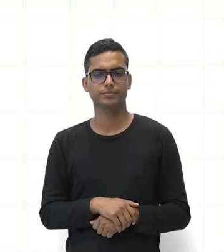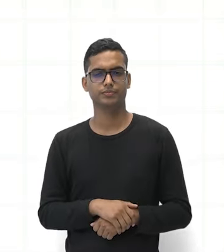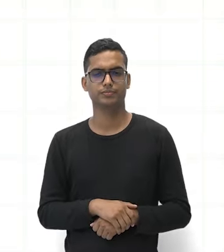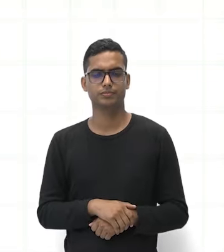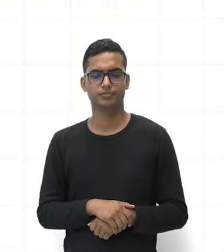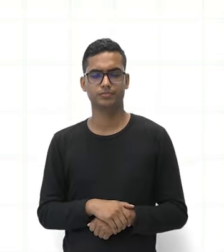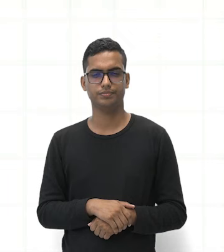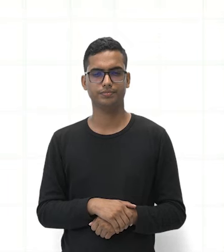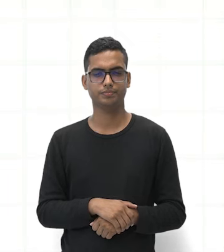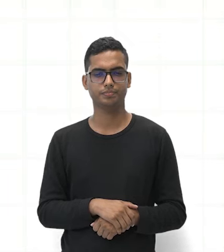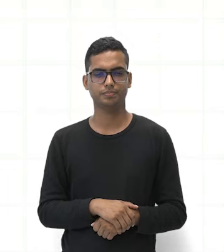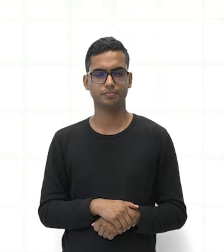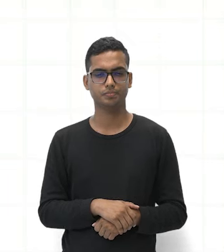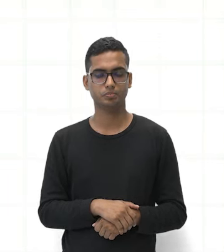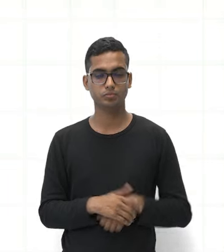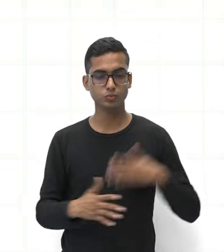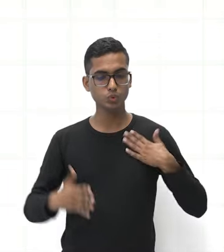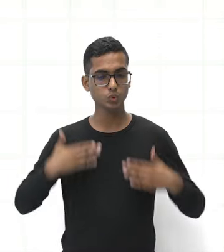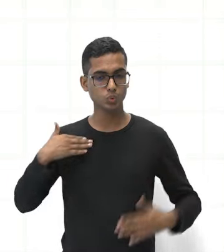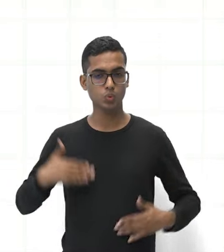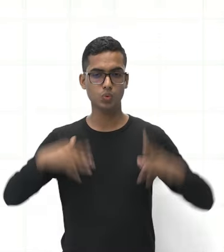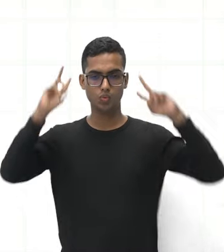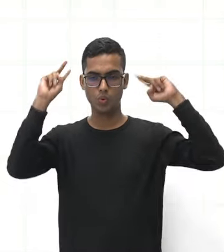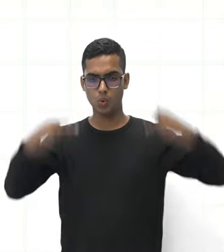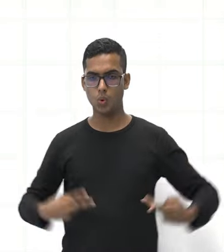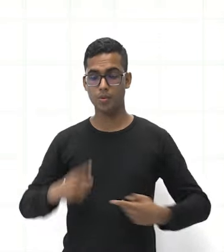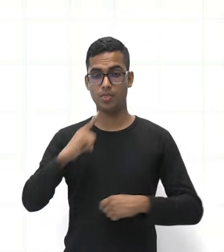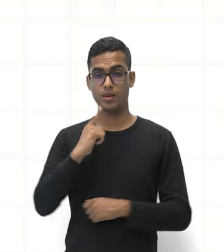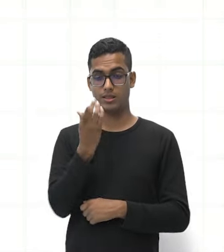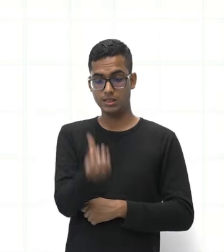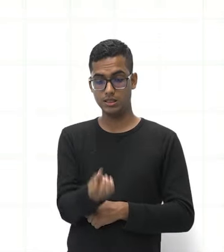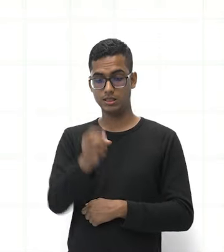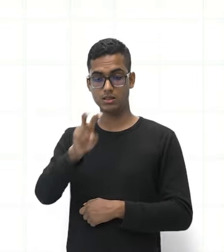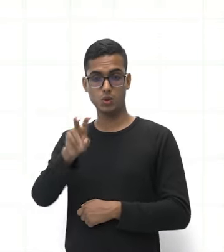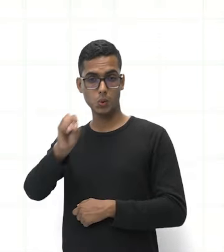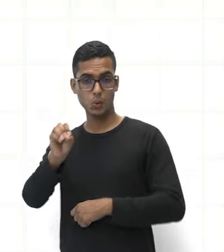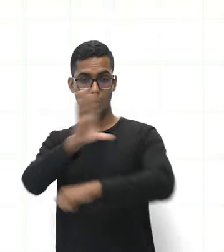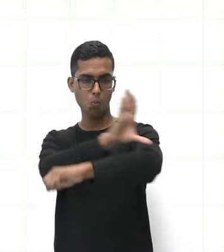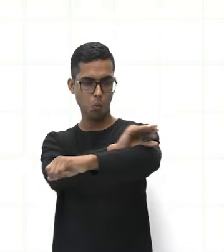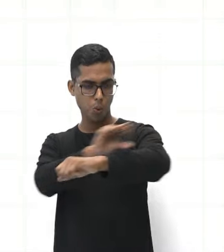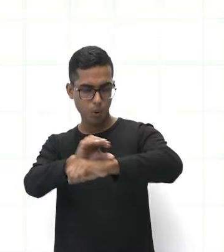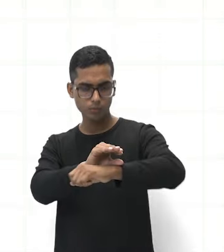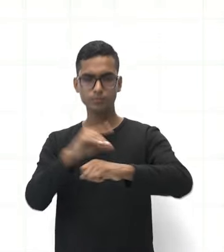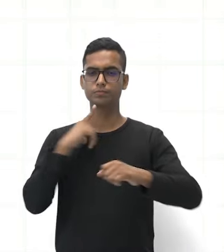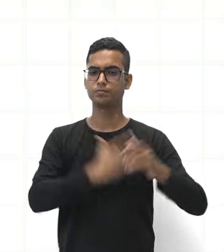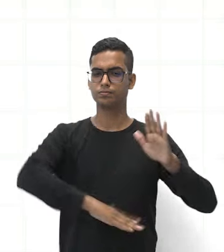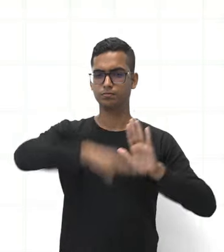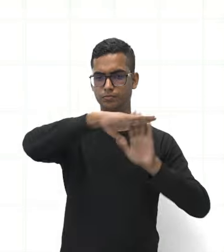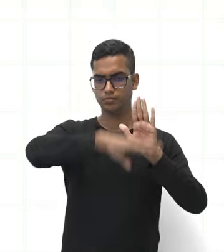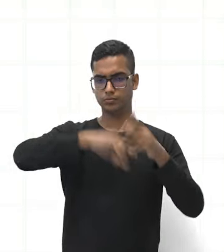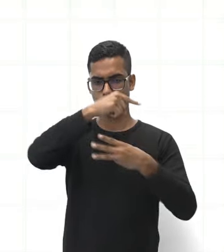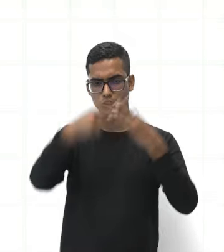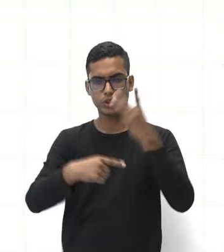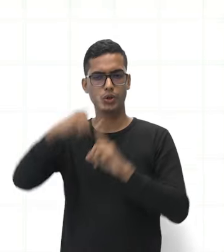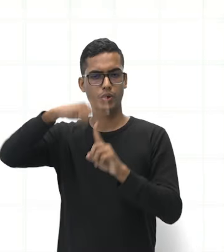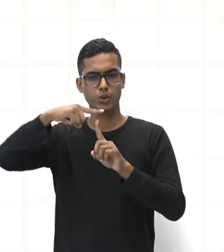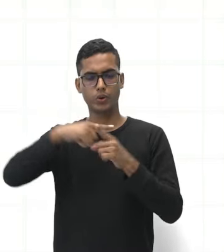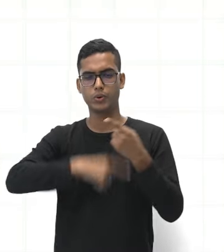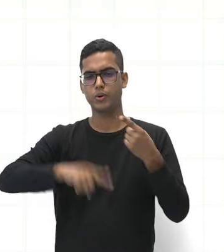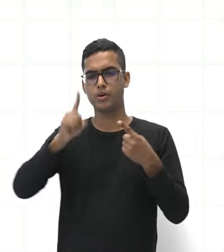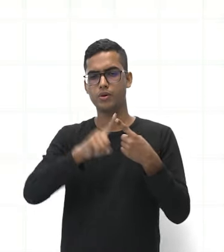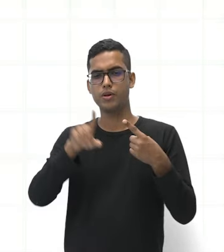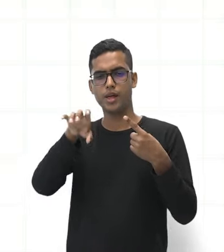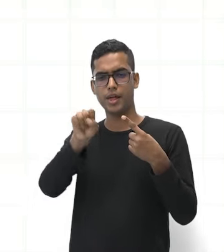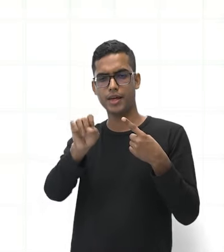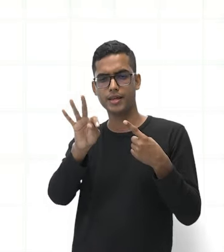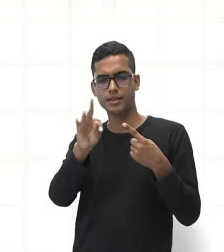650 músculos, que são classificados em três tipos.